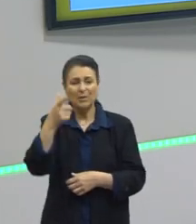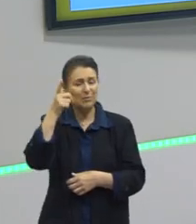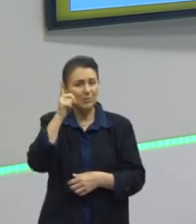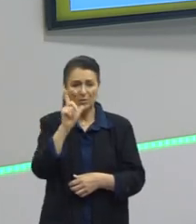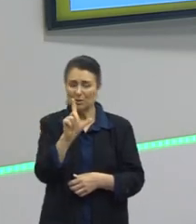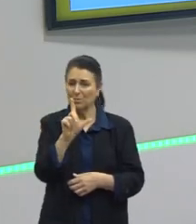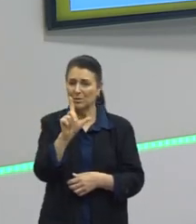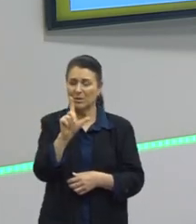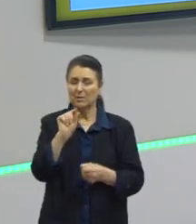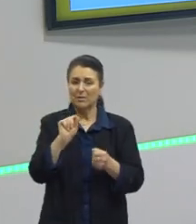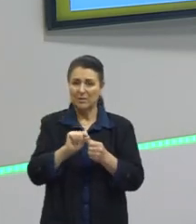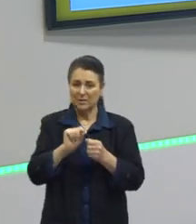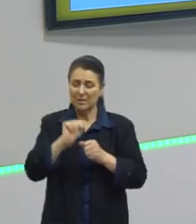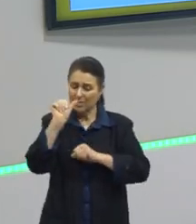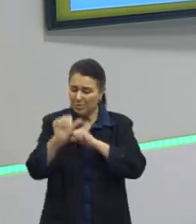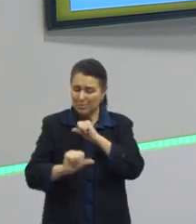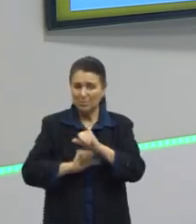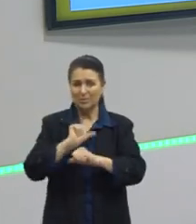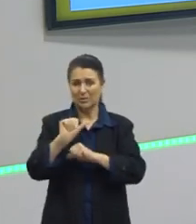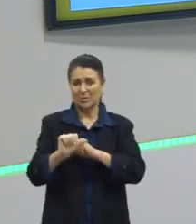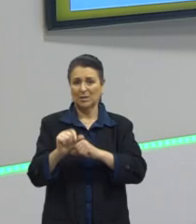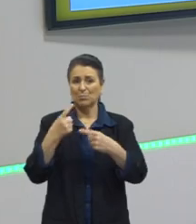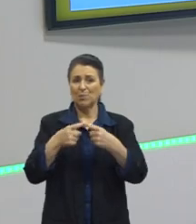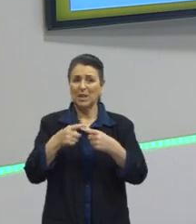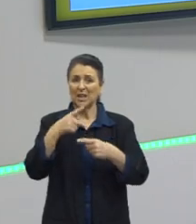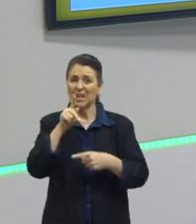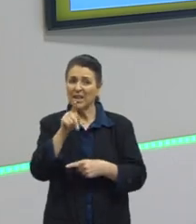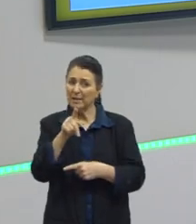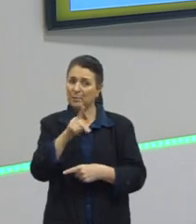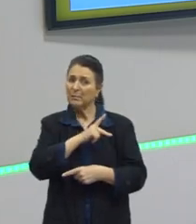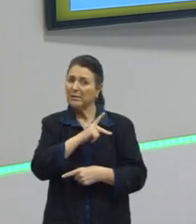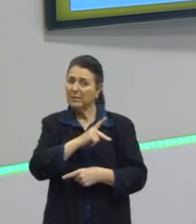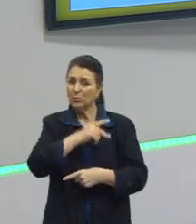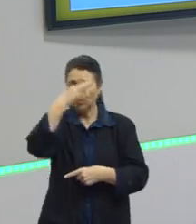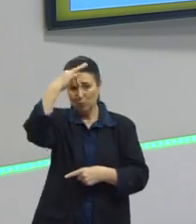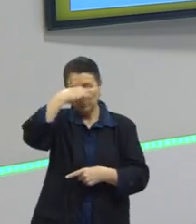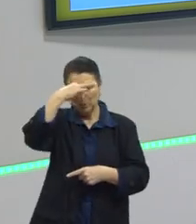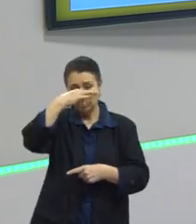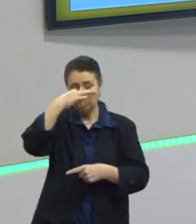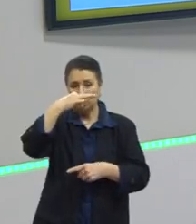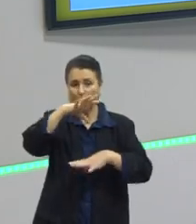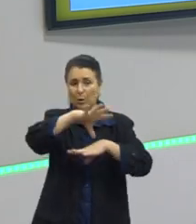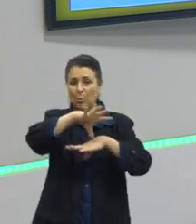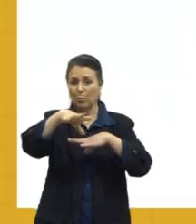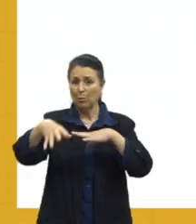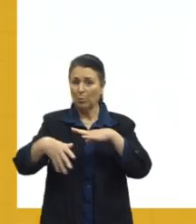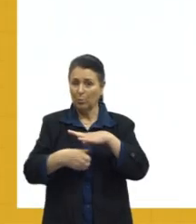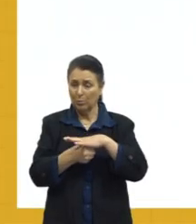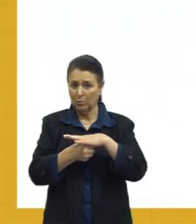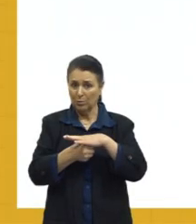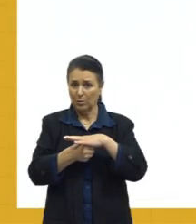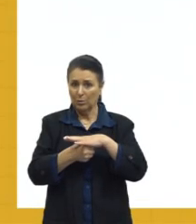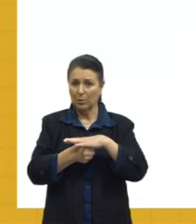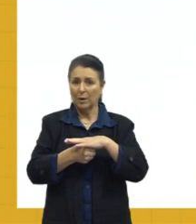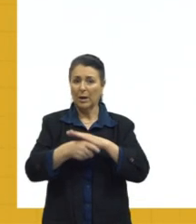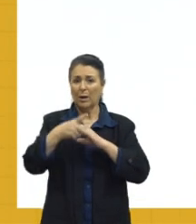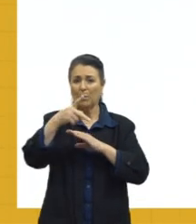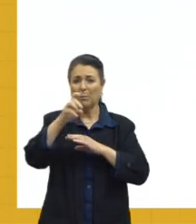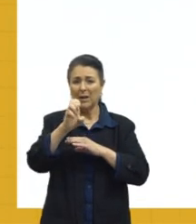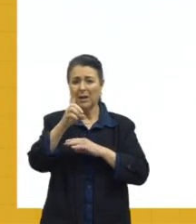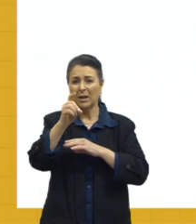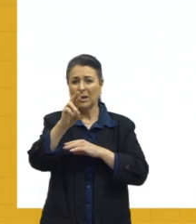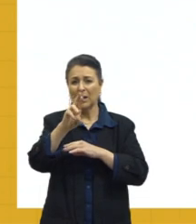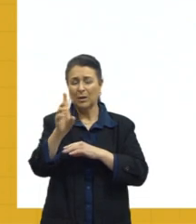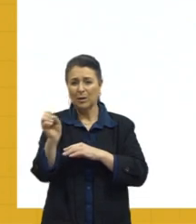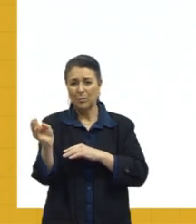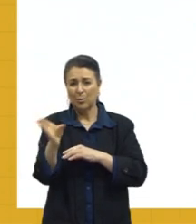fazer essas mudanças tão radicais, tá? Ele ainda está no poder, certo? É o Pedro Castilhos, né, ele